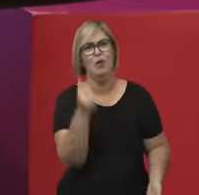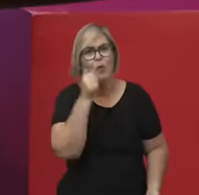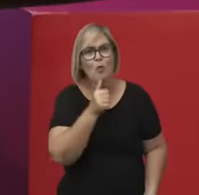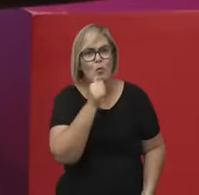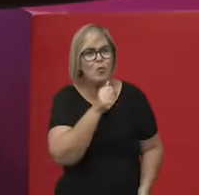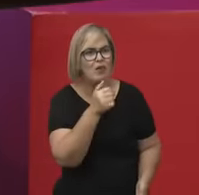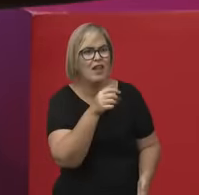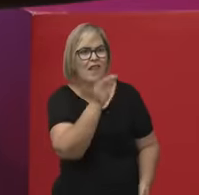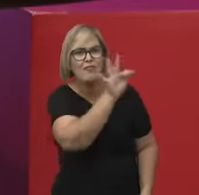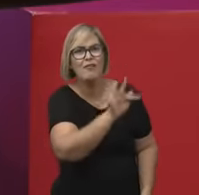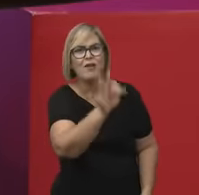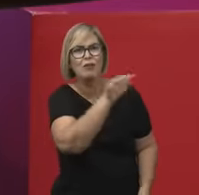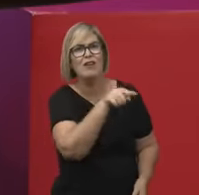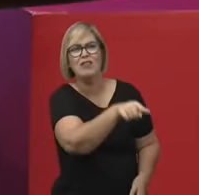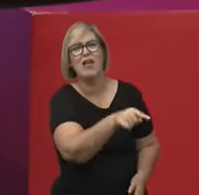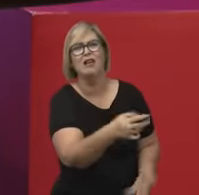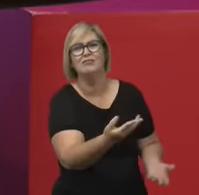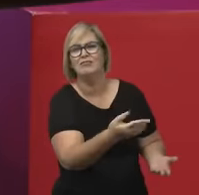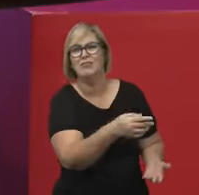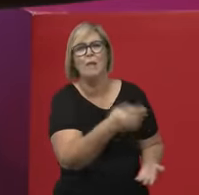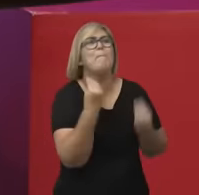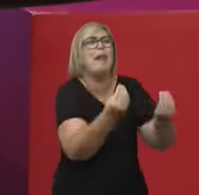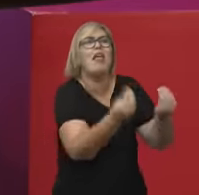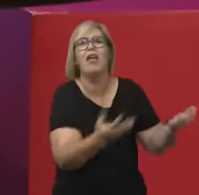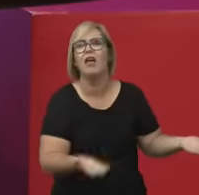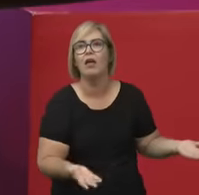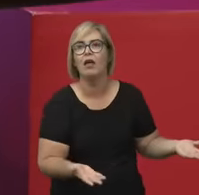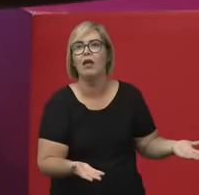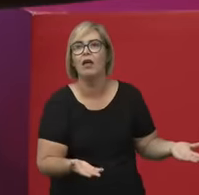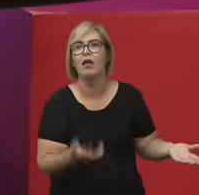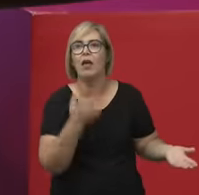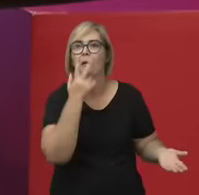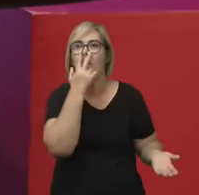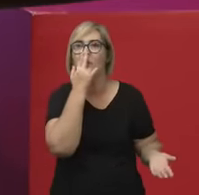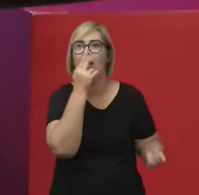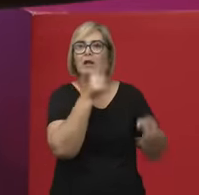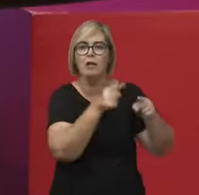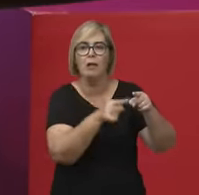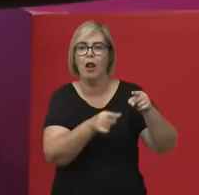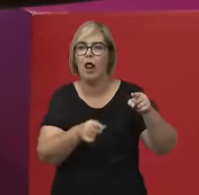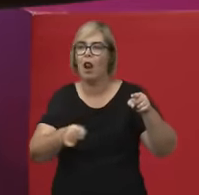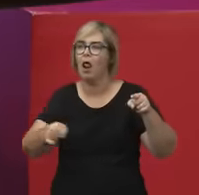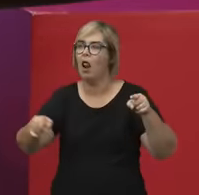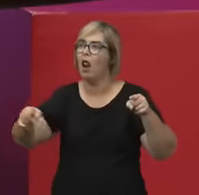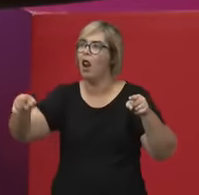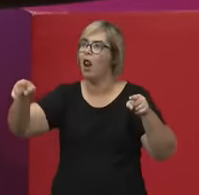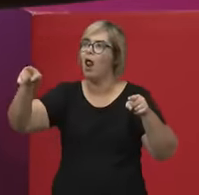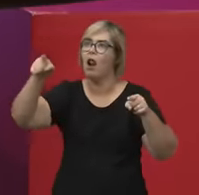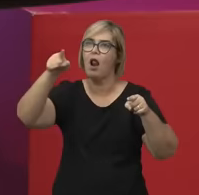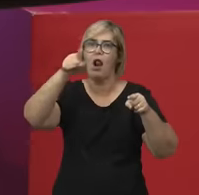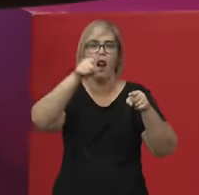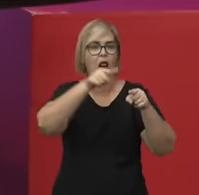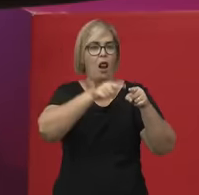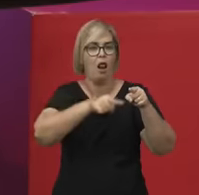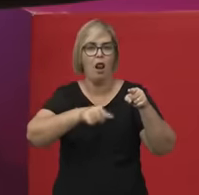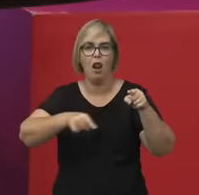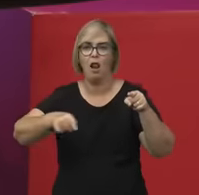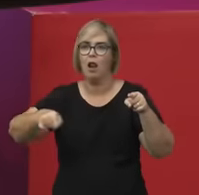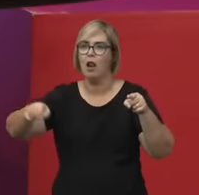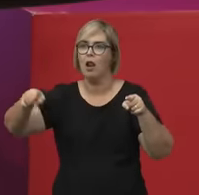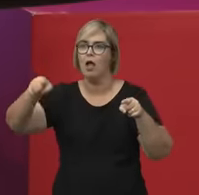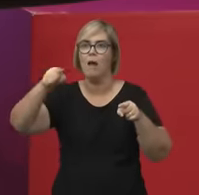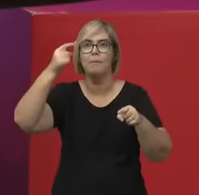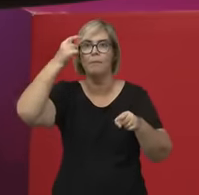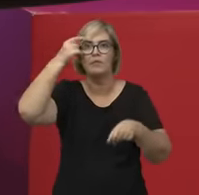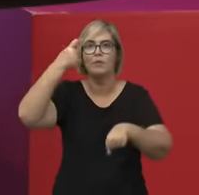porque elas não vão ocupar cargos públicos. Esse é o círculo vicioso, um círculo vicioso que demorou muitos séculos para ser quebrado. E é por isso que o